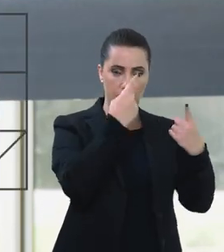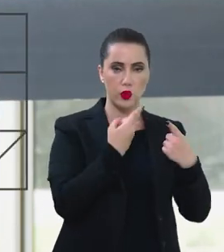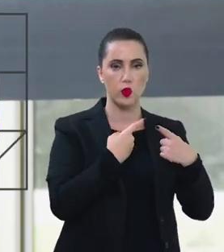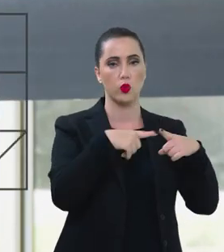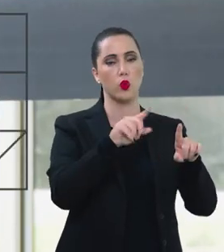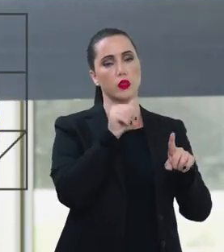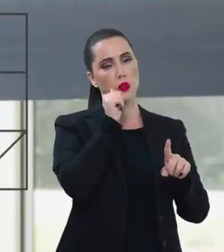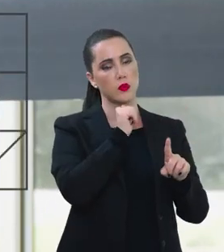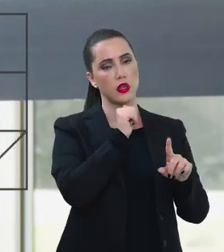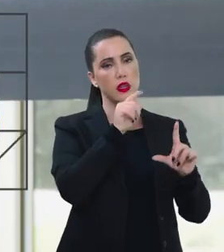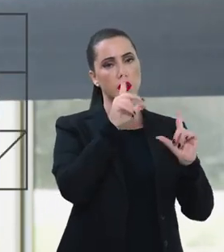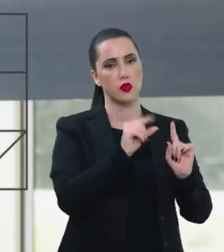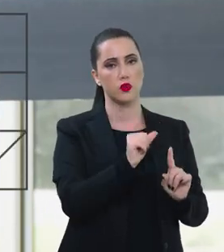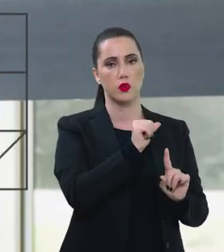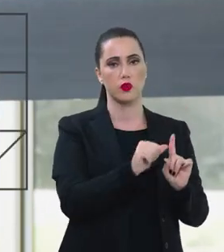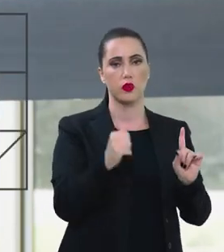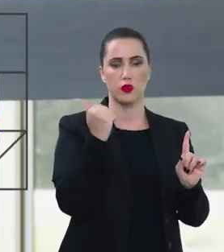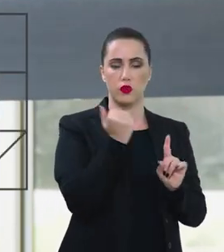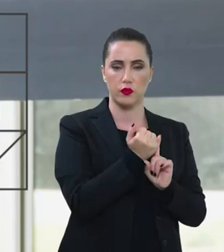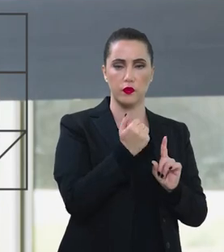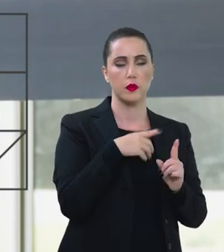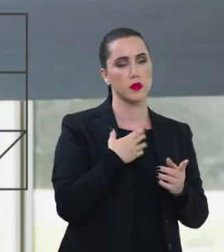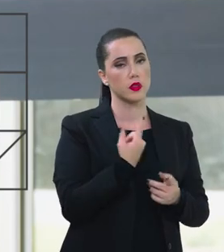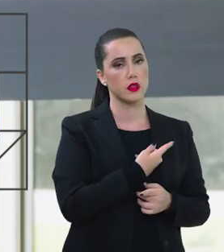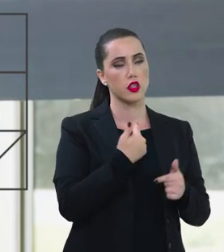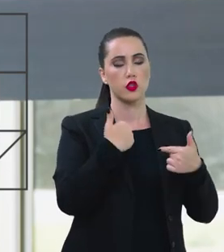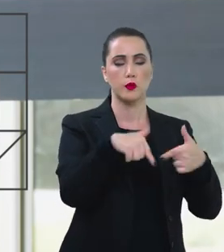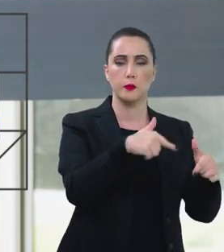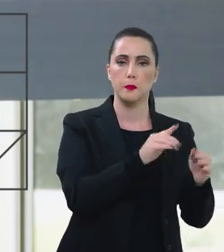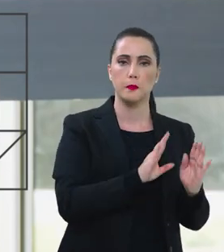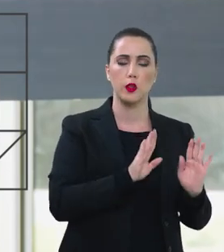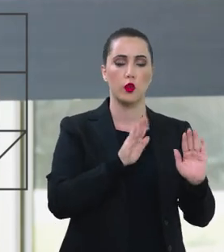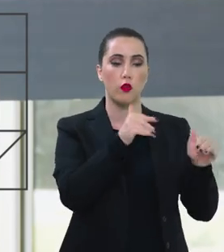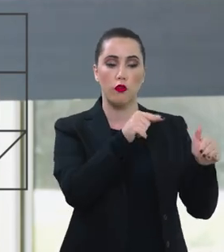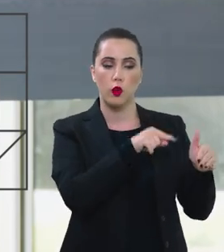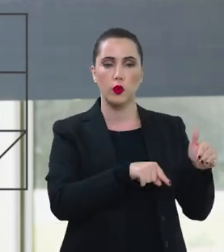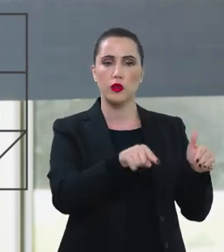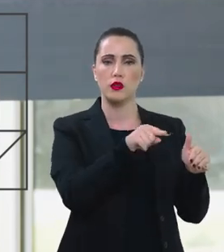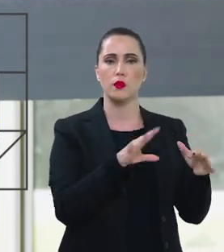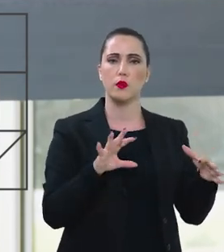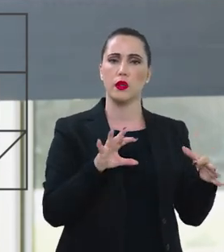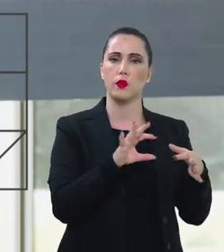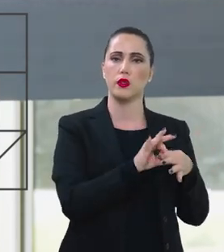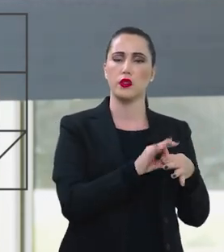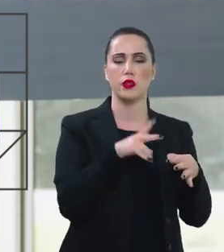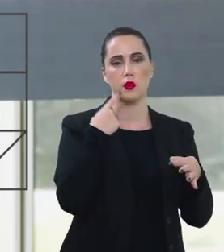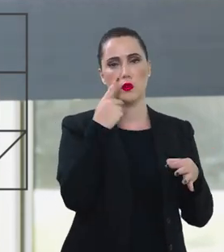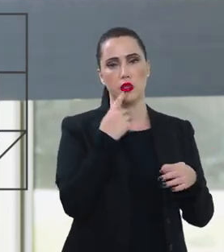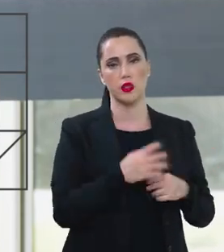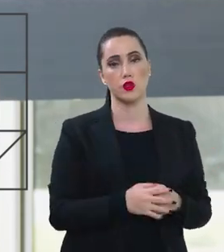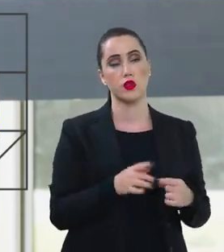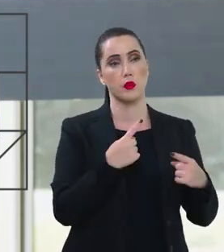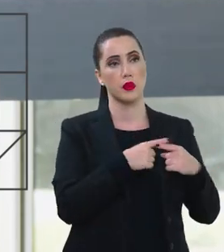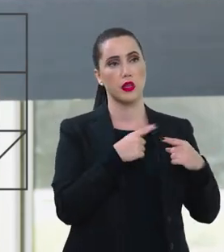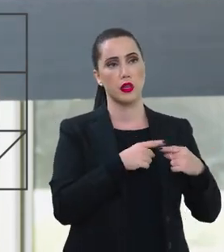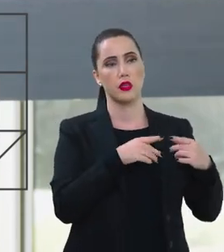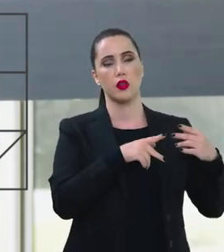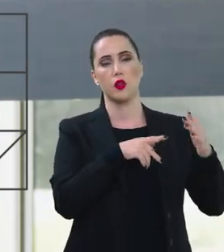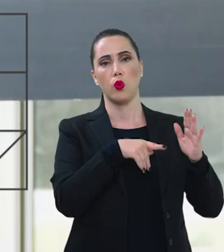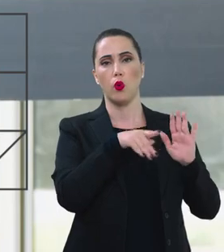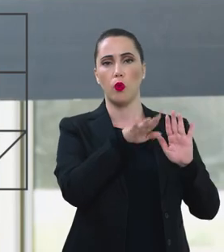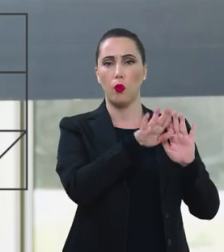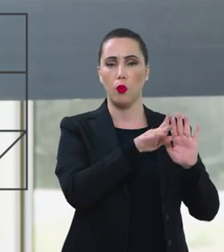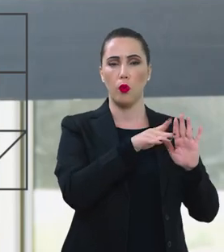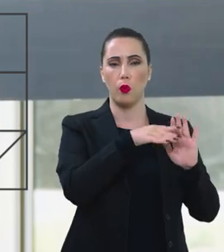violência contra a mulher, à redução do feminicídio. E nós estamos trabalhando a partir disso, para ter uma conexão das políticas, do Plano Nacional